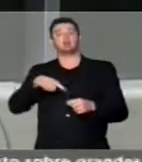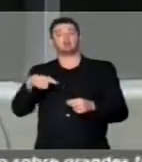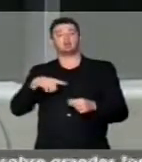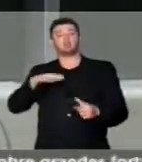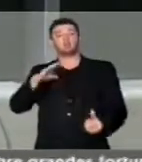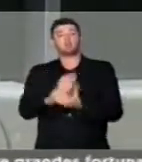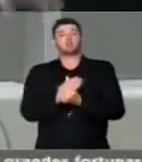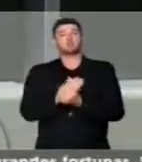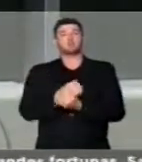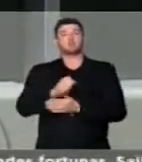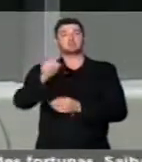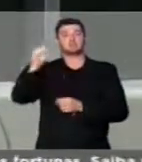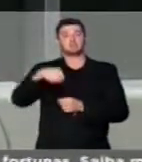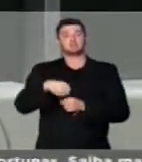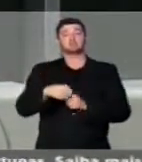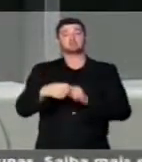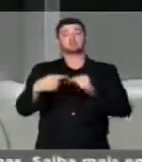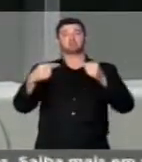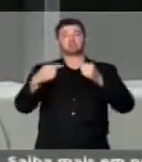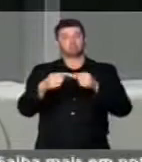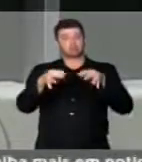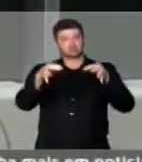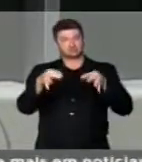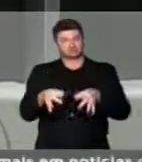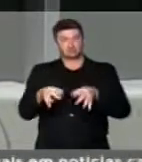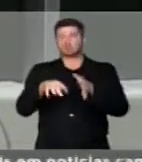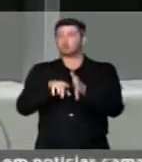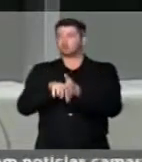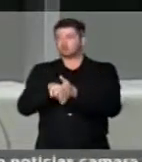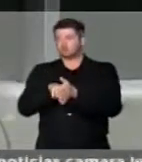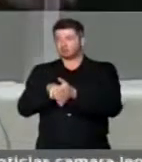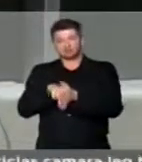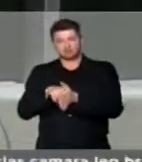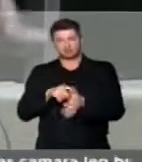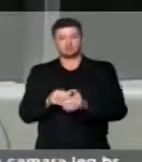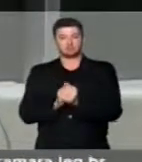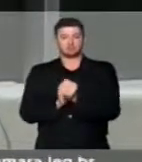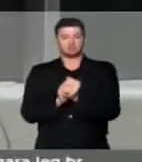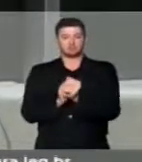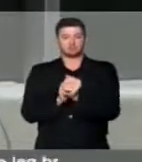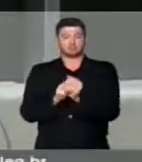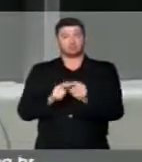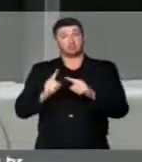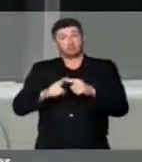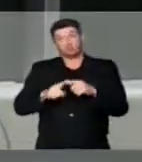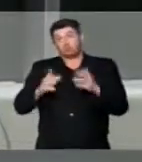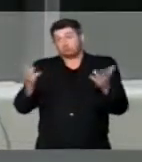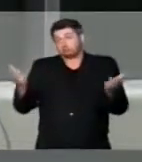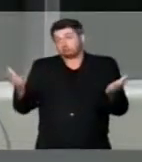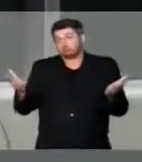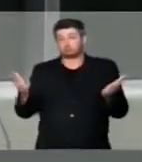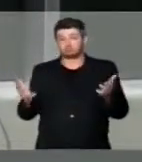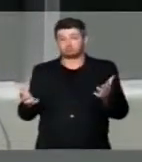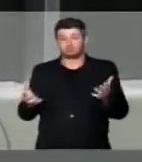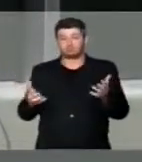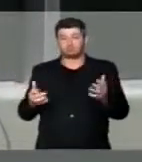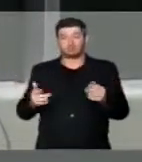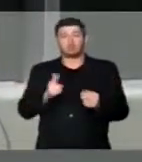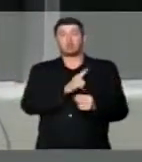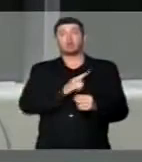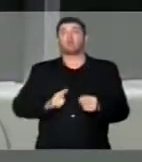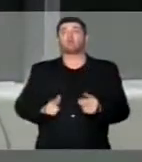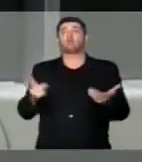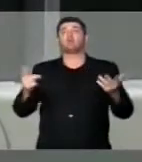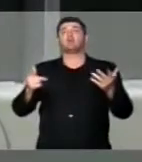processo regular, investigativo, porque, afinal de contas, em que governo